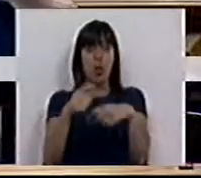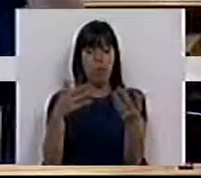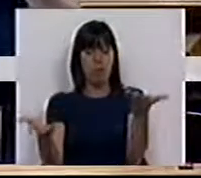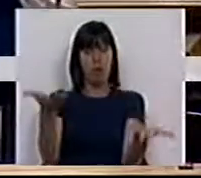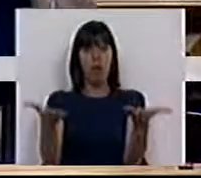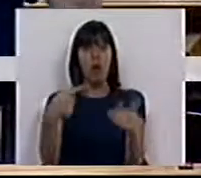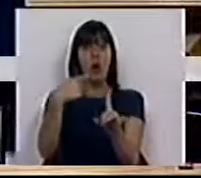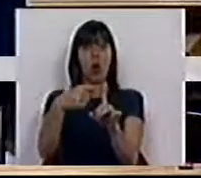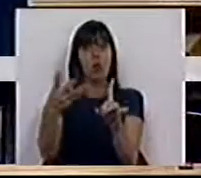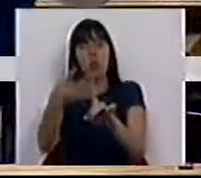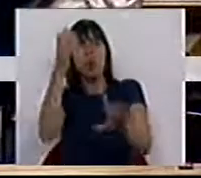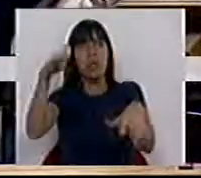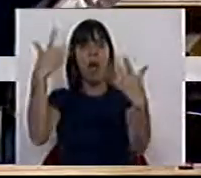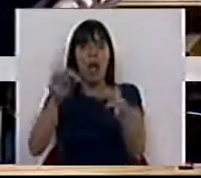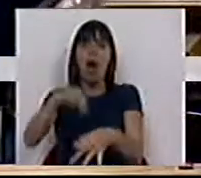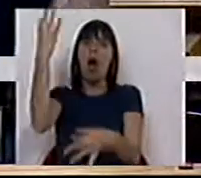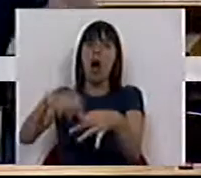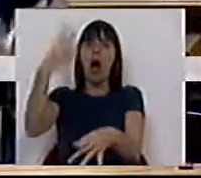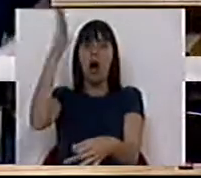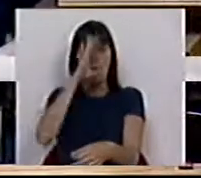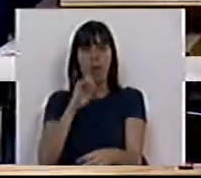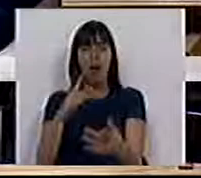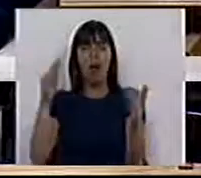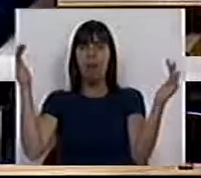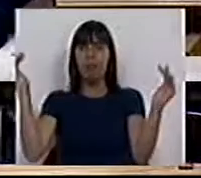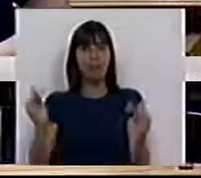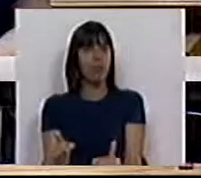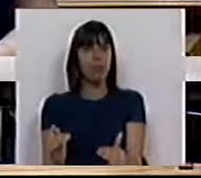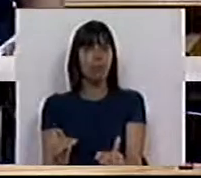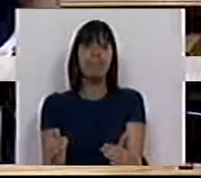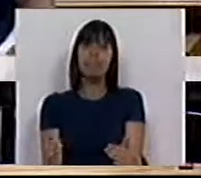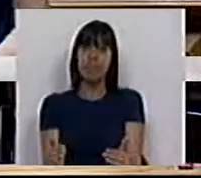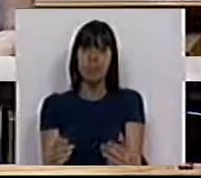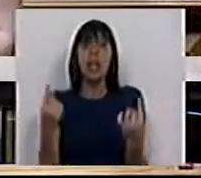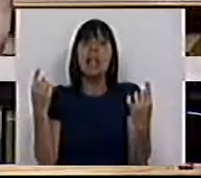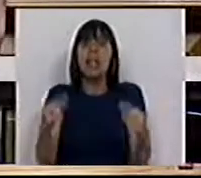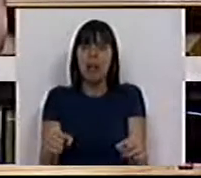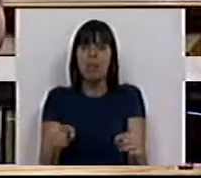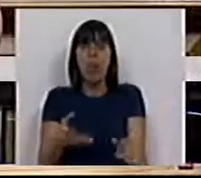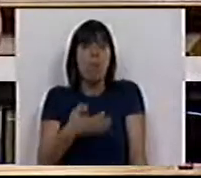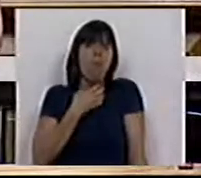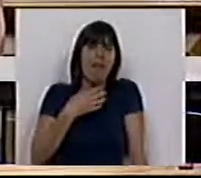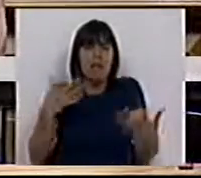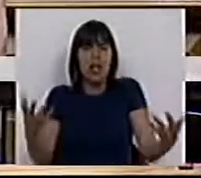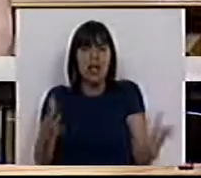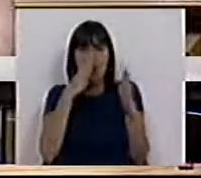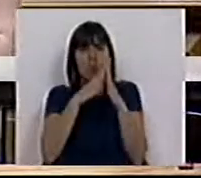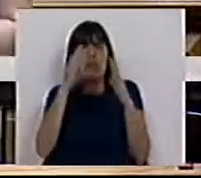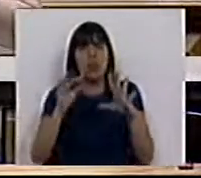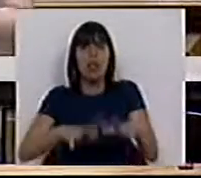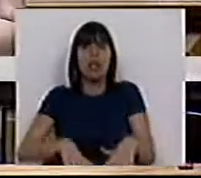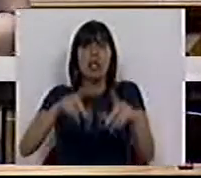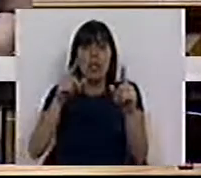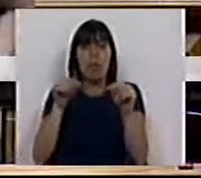era o grande motivo de sucesso e de foguetes deste governo, vem por aí abaixo. E temos, no fundo, uma falência do modelo de